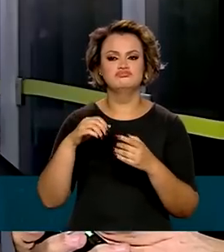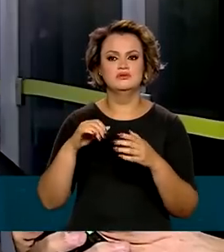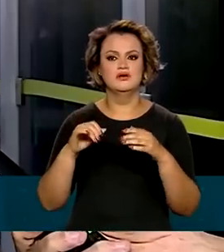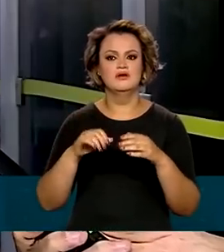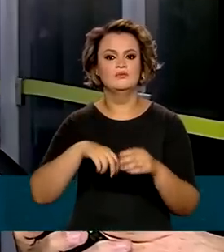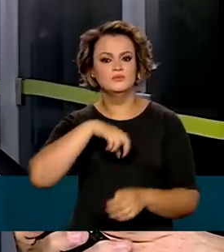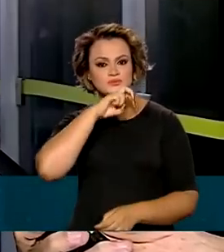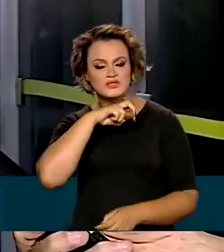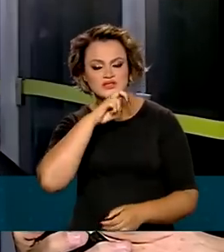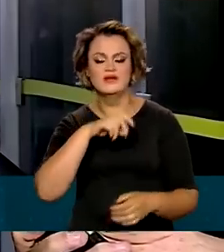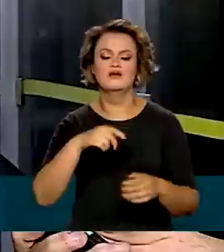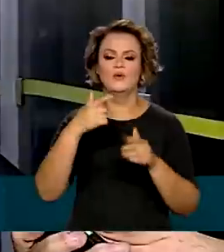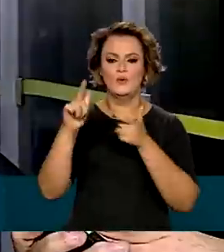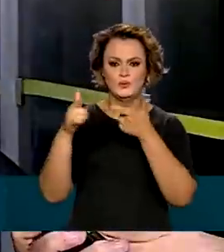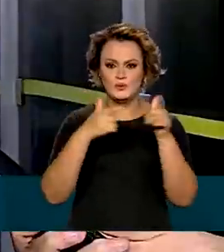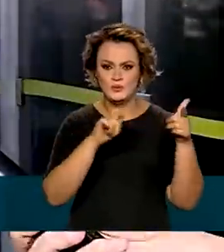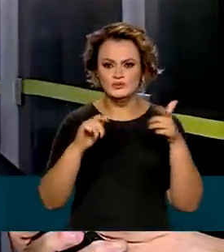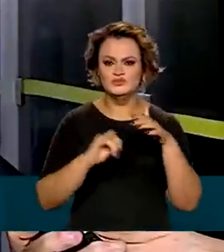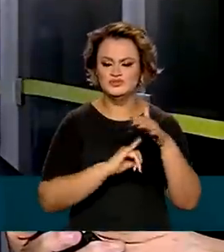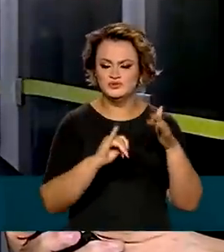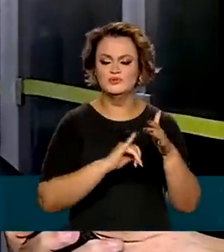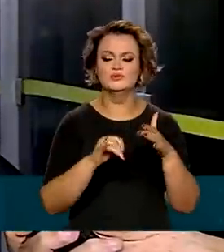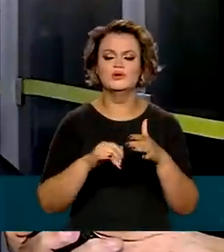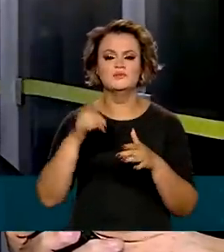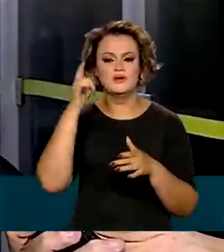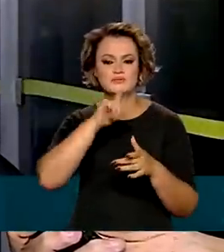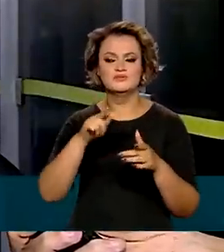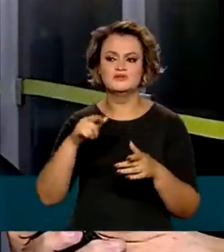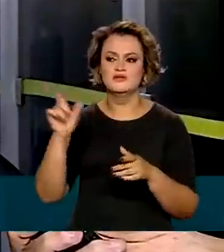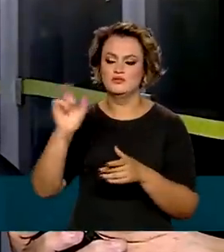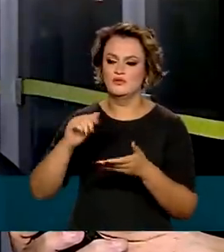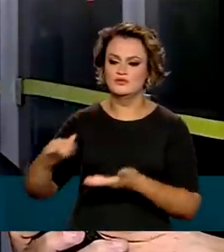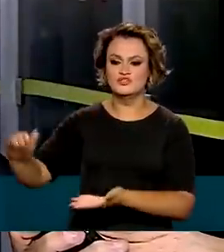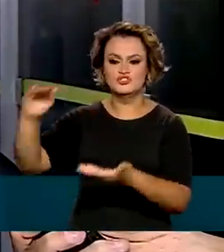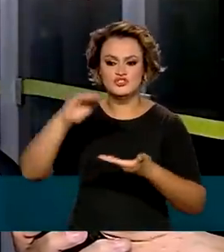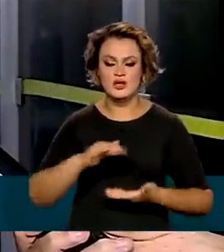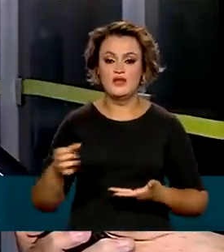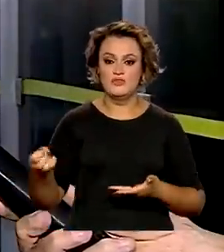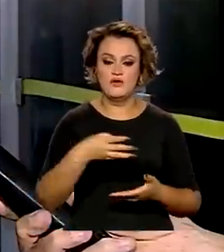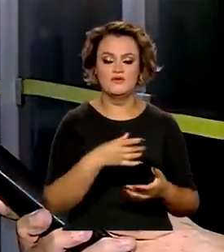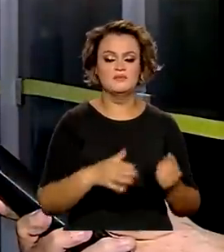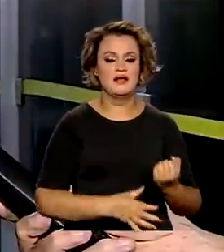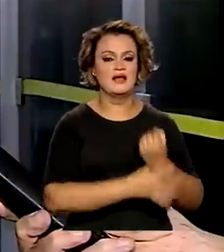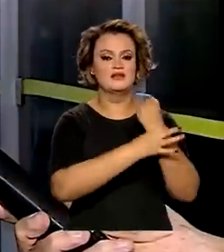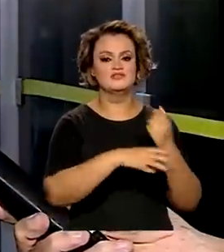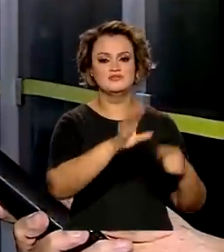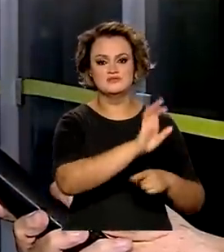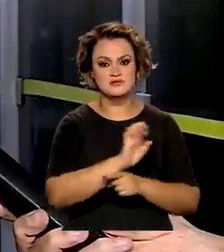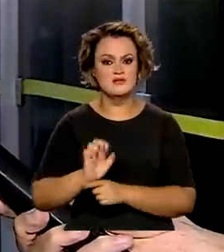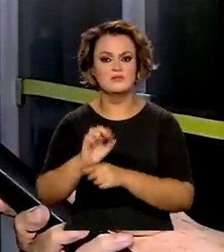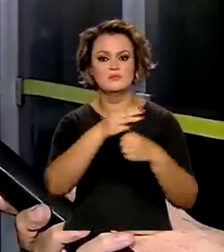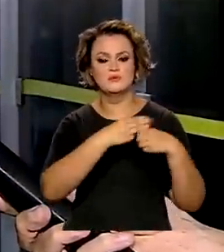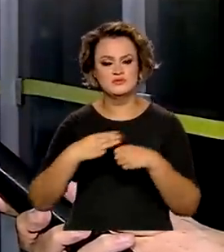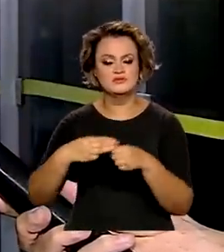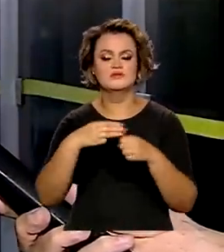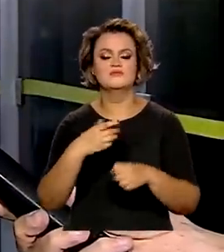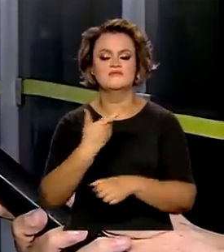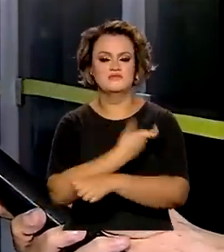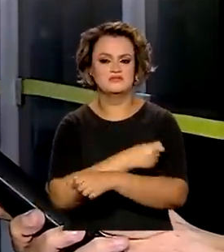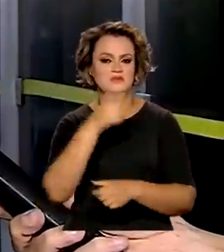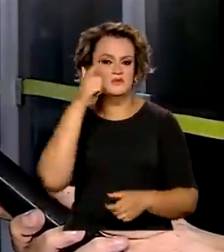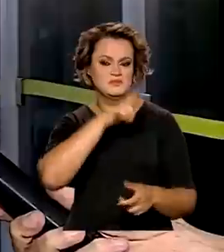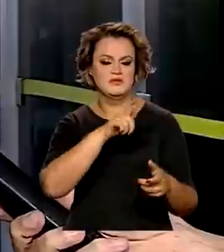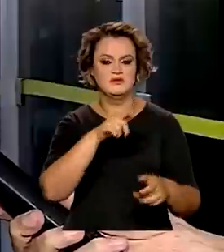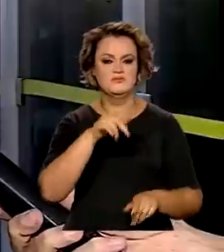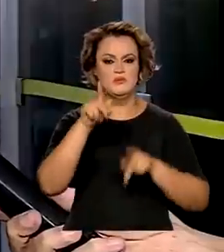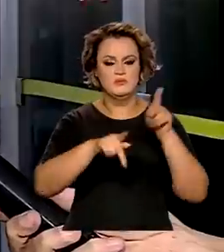Covax Facility, entre outros mecanismos, de trazer novas doses de vacinas a fim de garantir a todos os estados e municípios que cumpram o seu calendário de